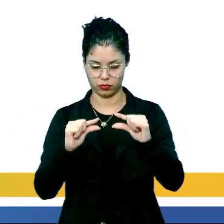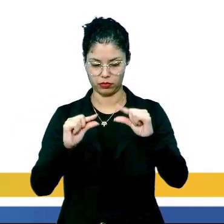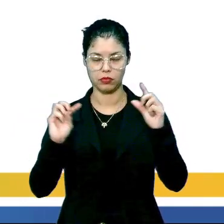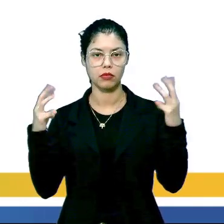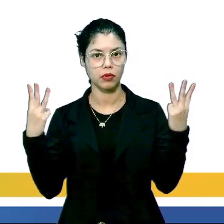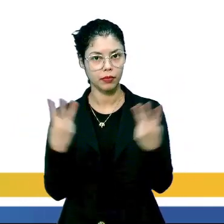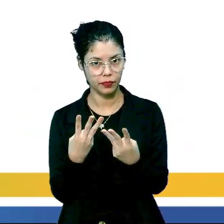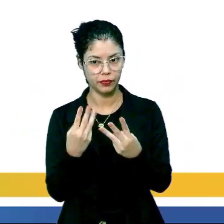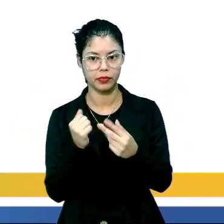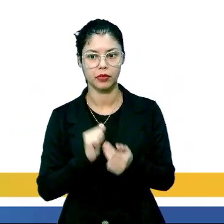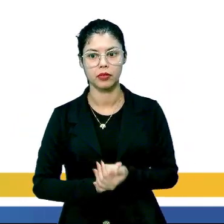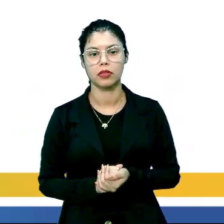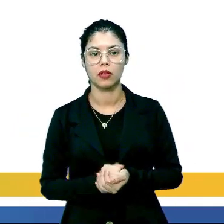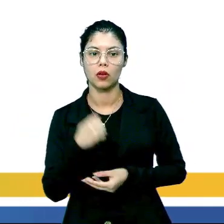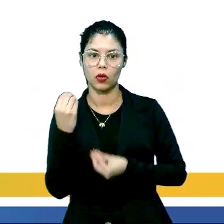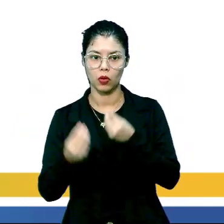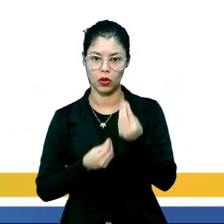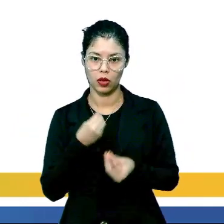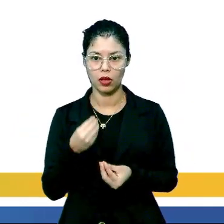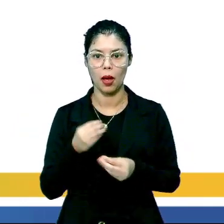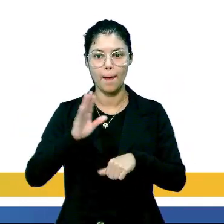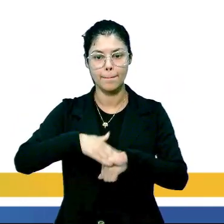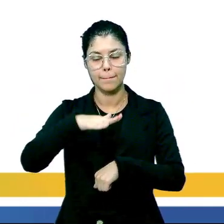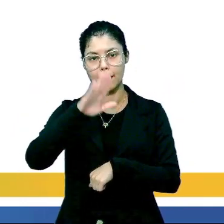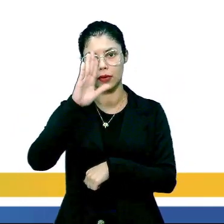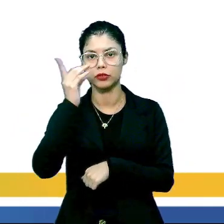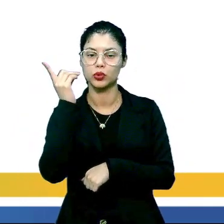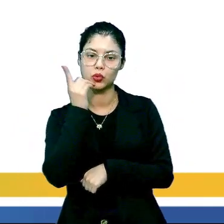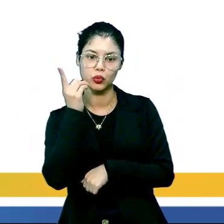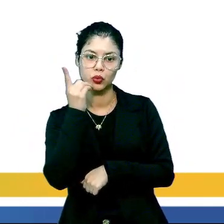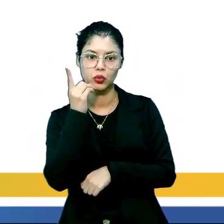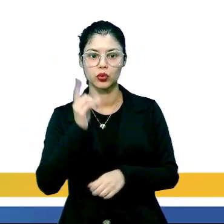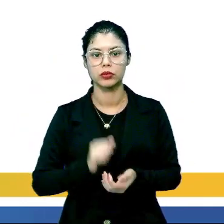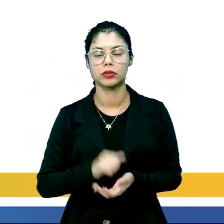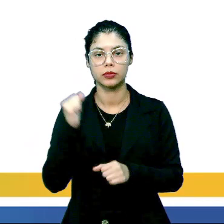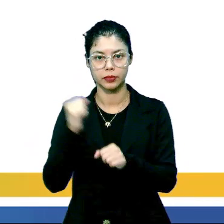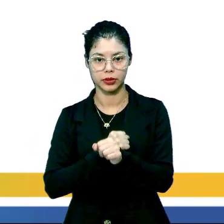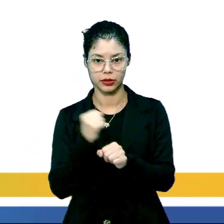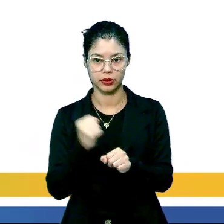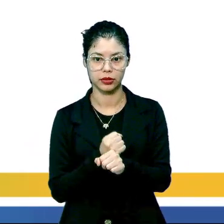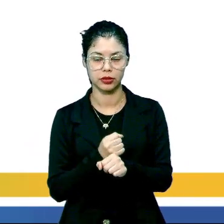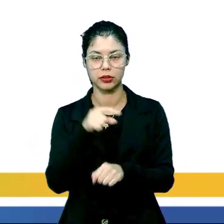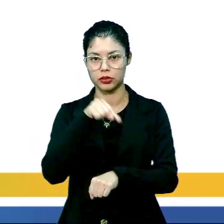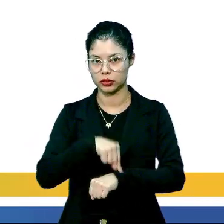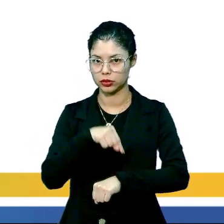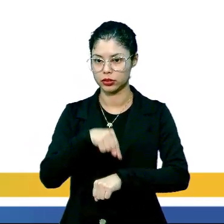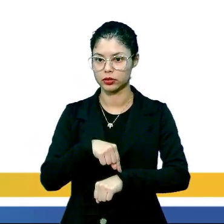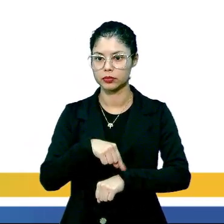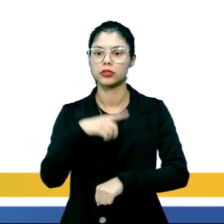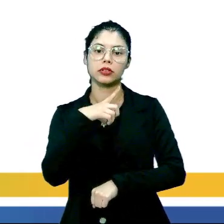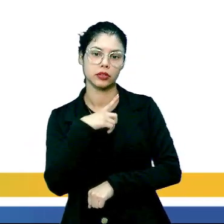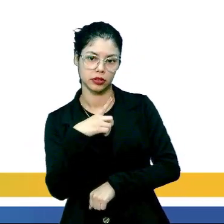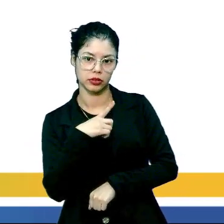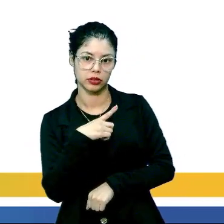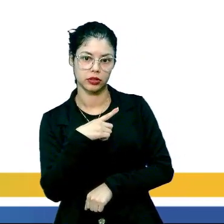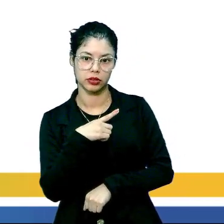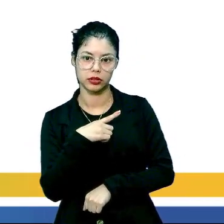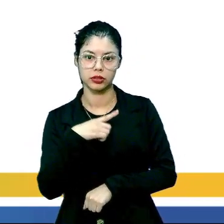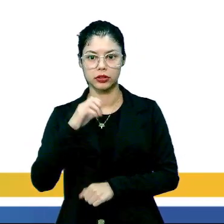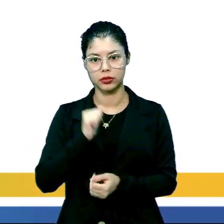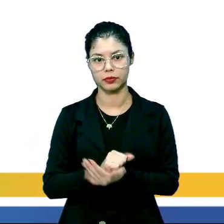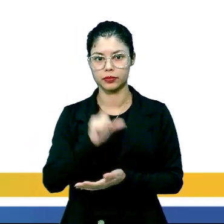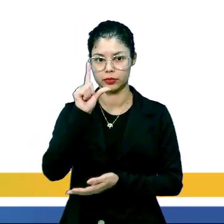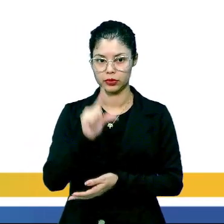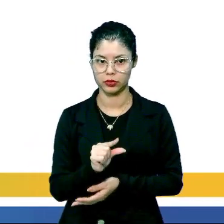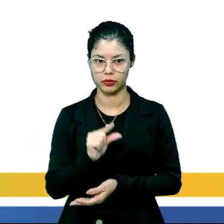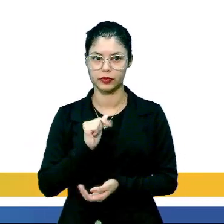massa. Ou seja, compostos com mais dias, com mais anos, com mais tempo, terão massas menores. Olha só,